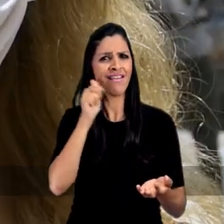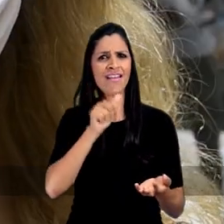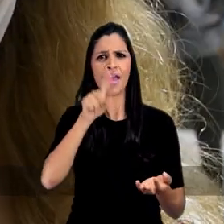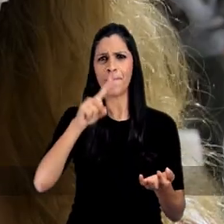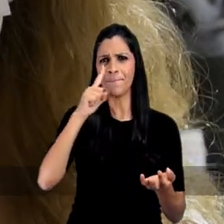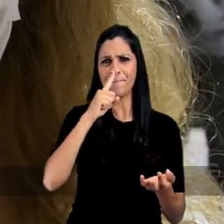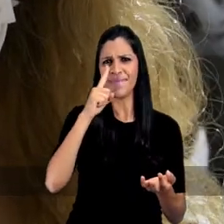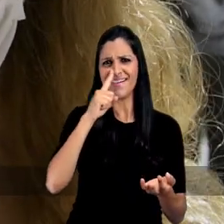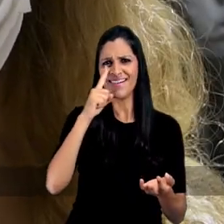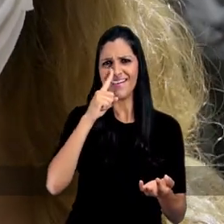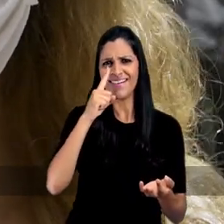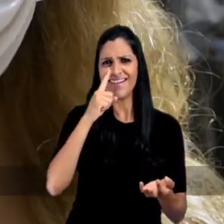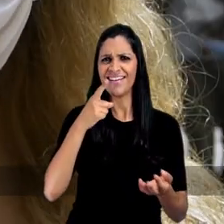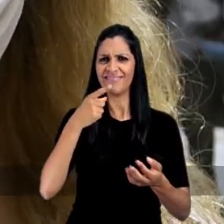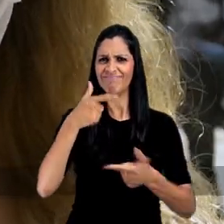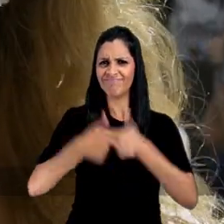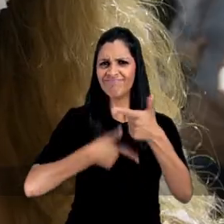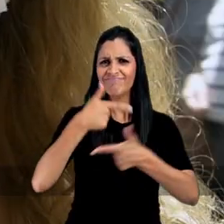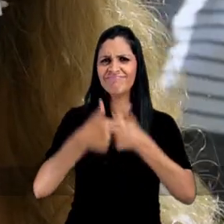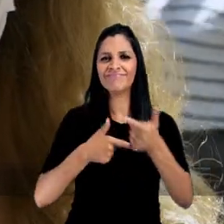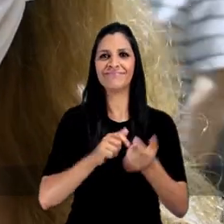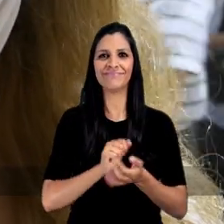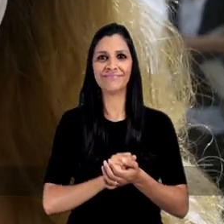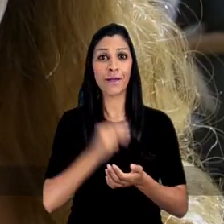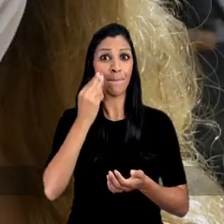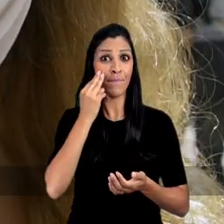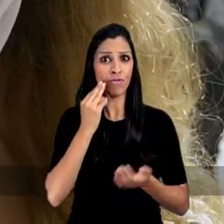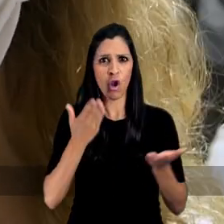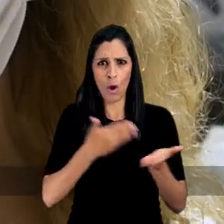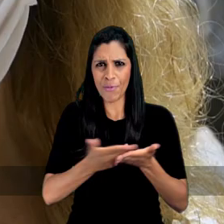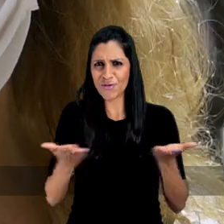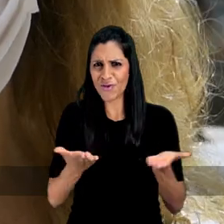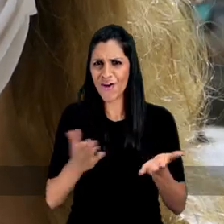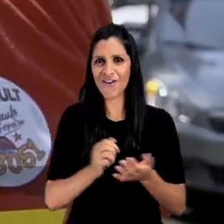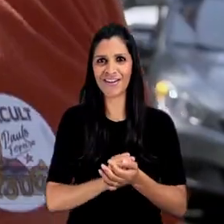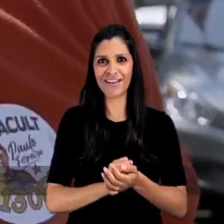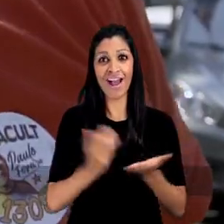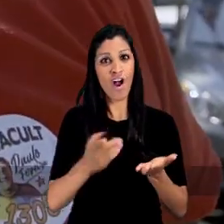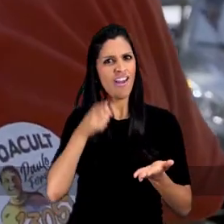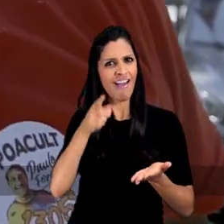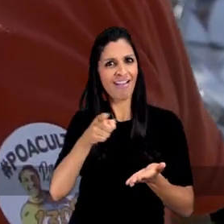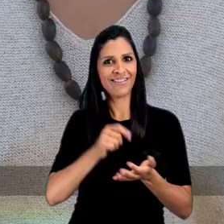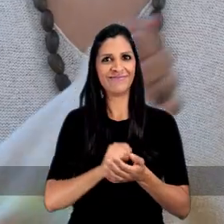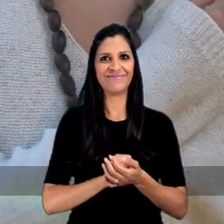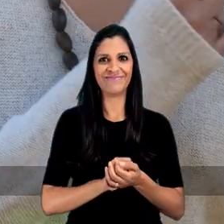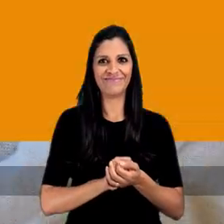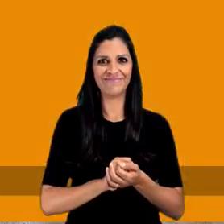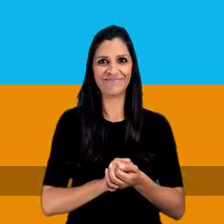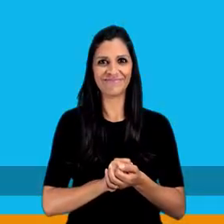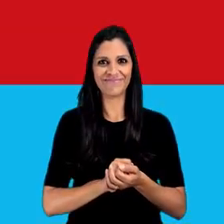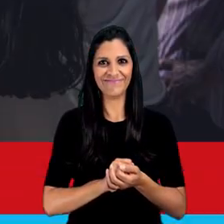que é mãe, que é batalhadora. Manuela não começou hoje. Chegou a vez dela.